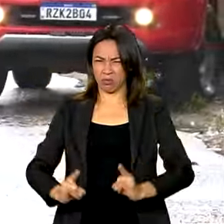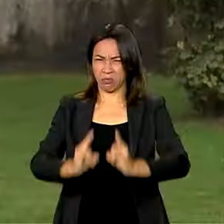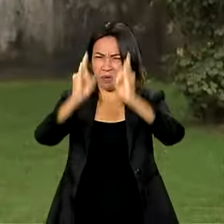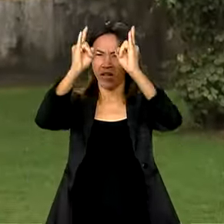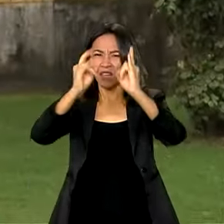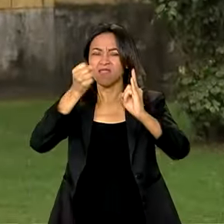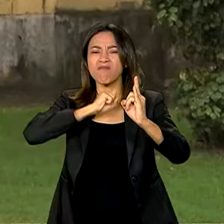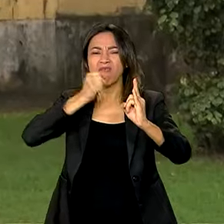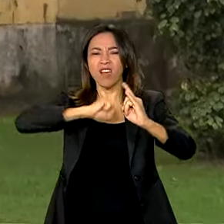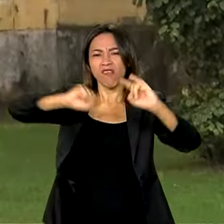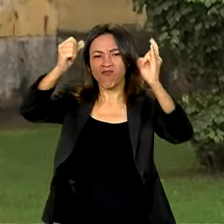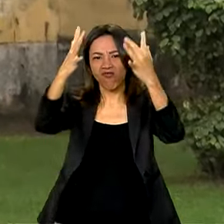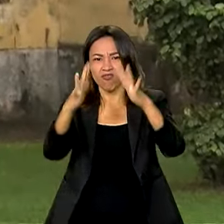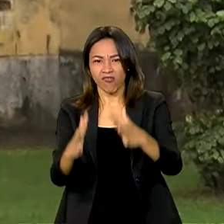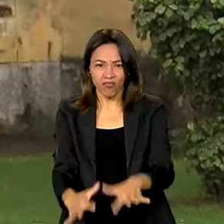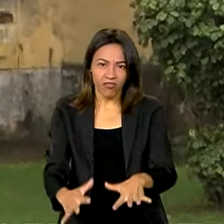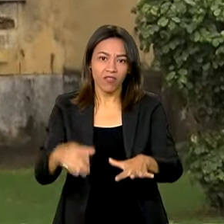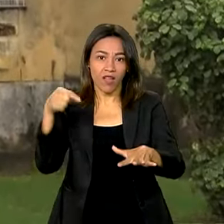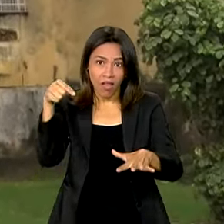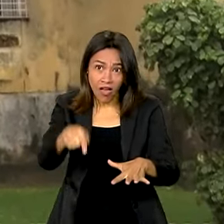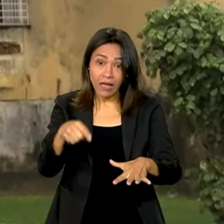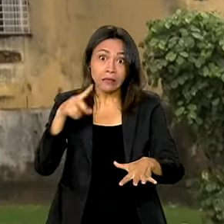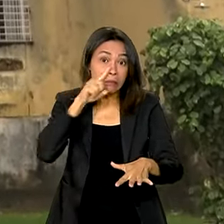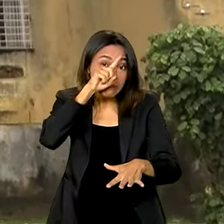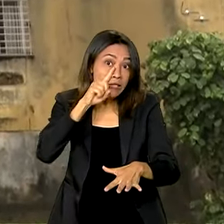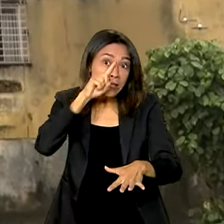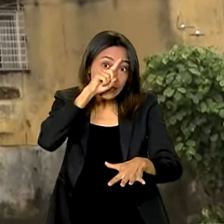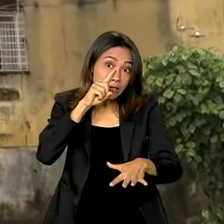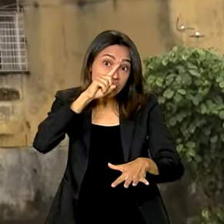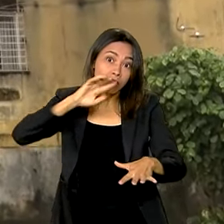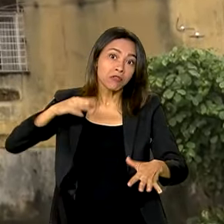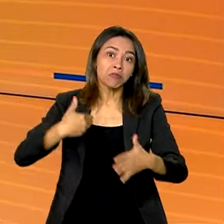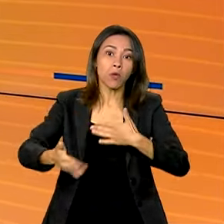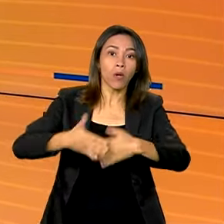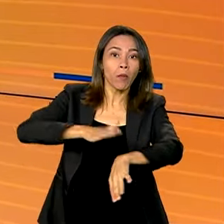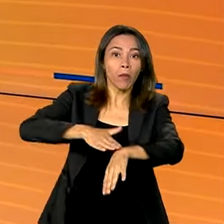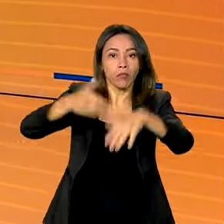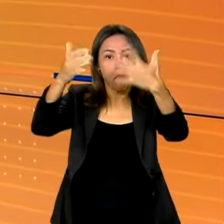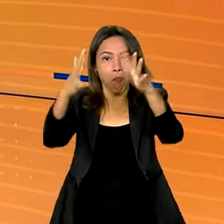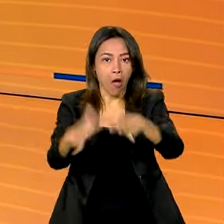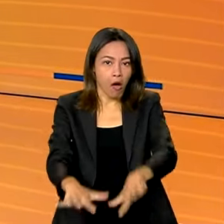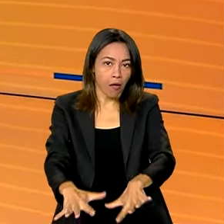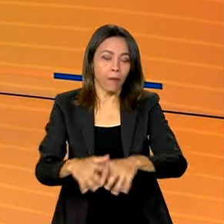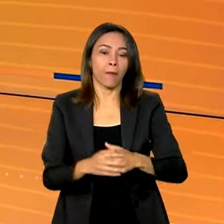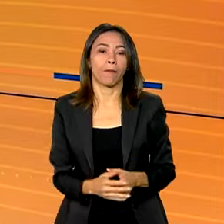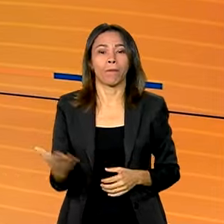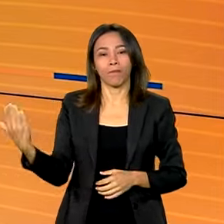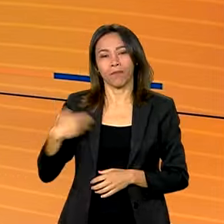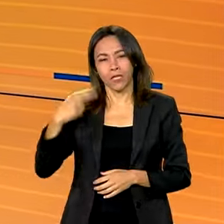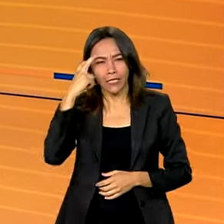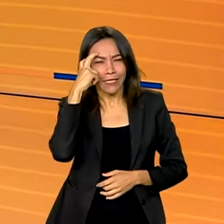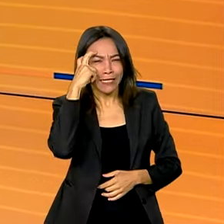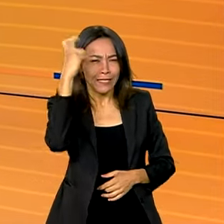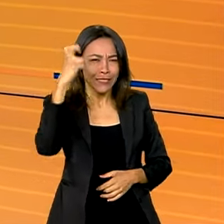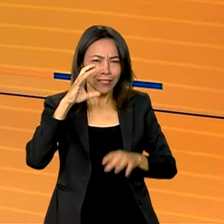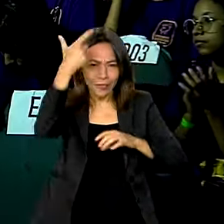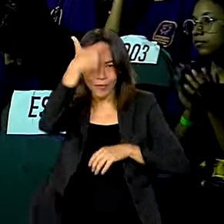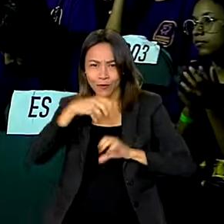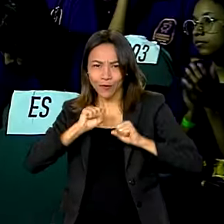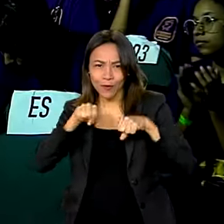metropolitana de Recife. Os imóveis têm alto risco de desabamento. Talento, esforço e brilhantismo.